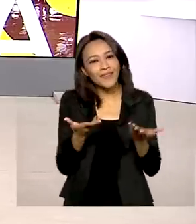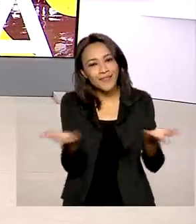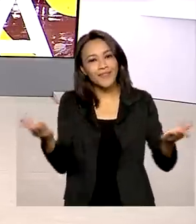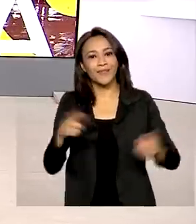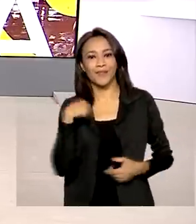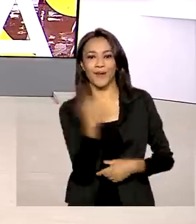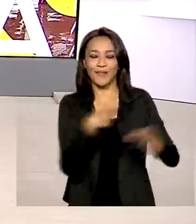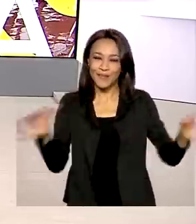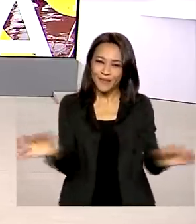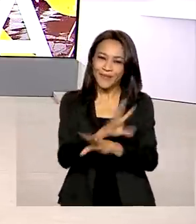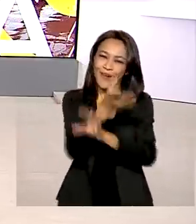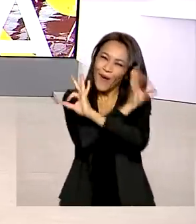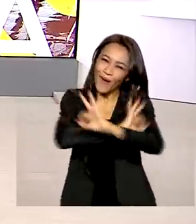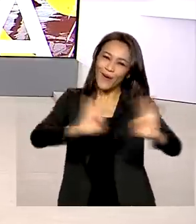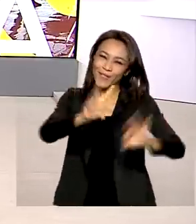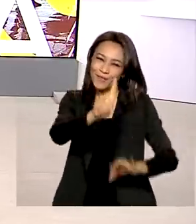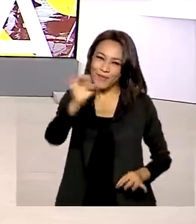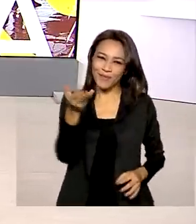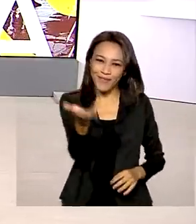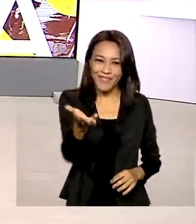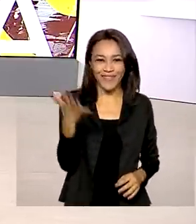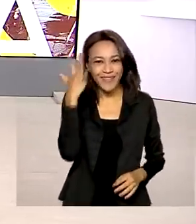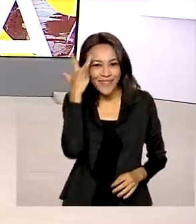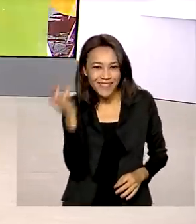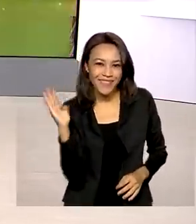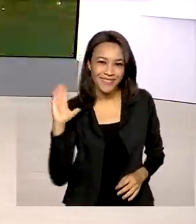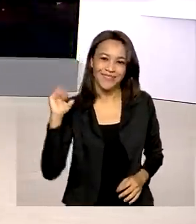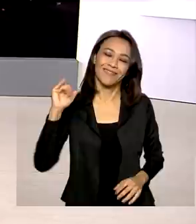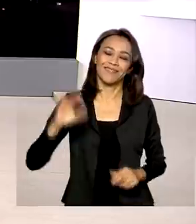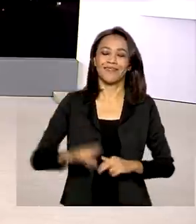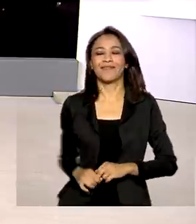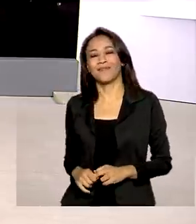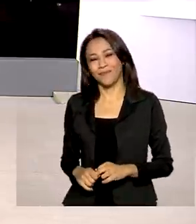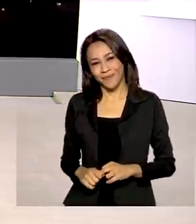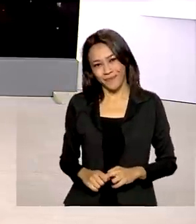isso, a gente fica por aqui. Um ótimo dia para você e até amanhã. Tchau, tchau.